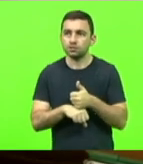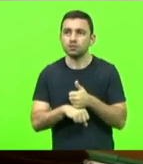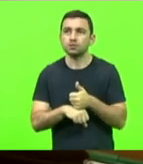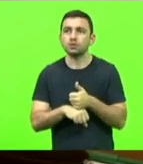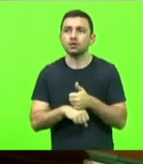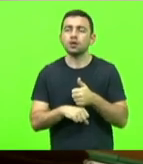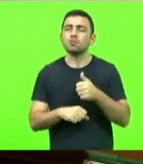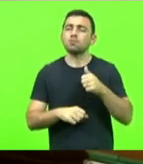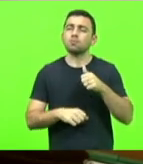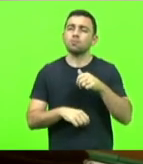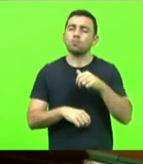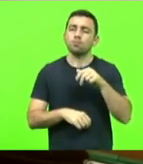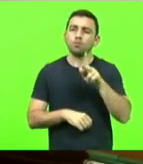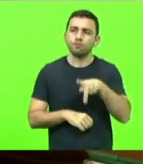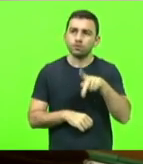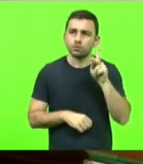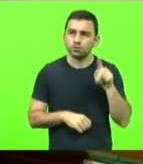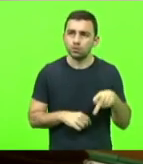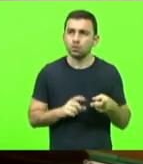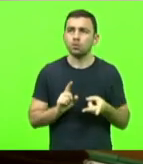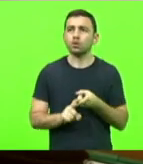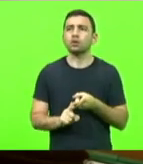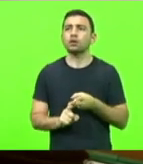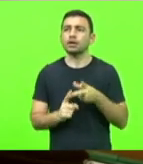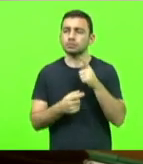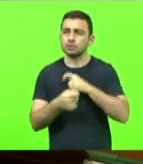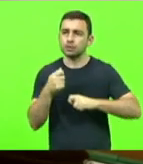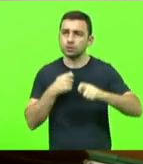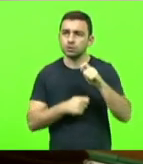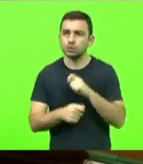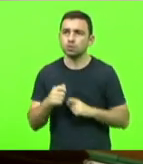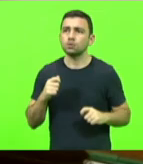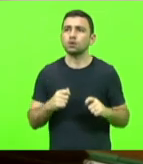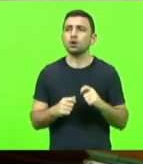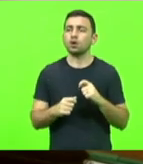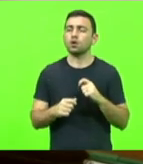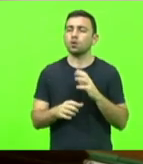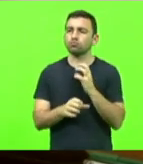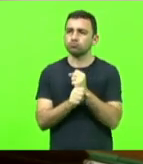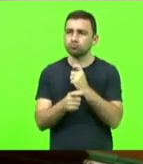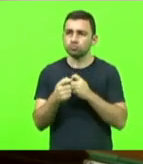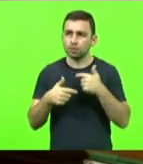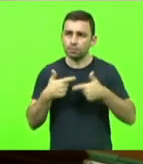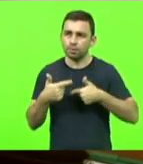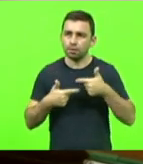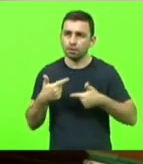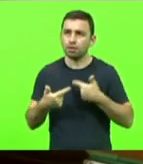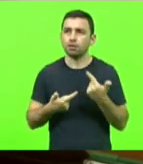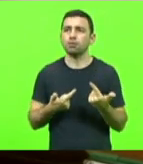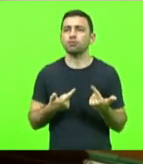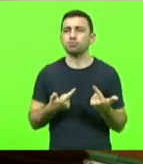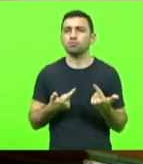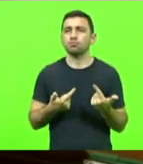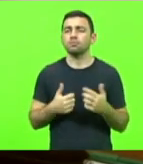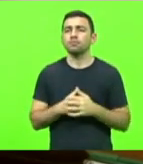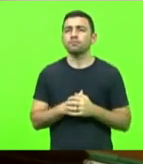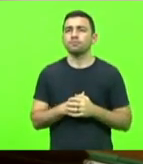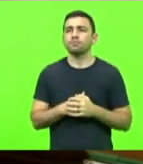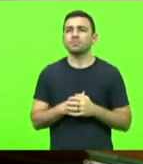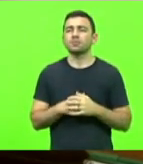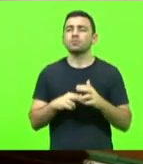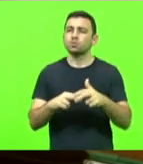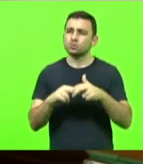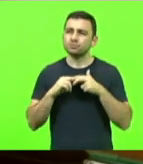professores, administradores, contadores e tecnólogos. Por isso que a educação